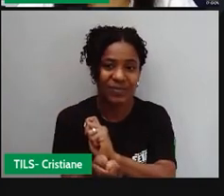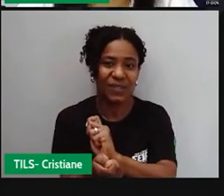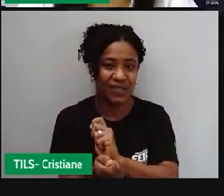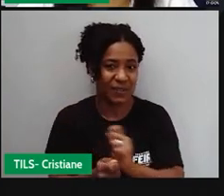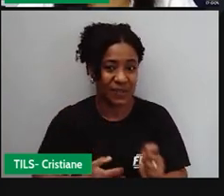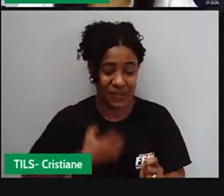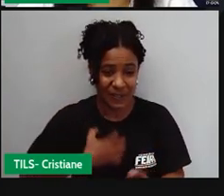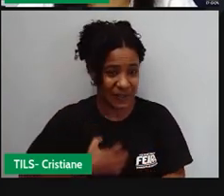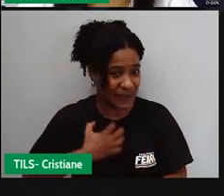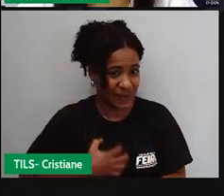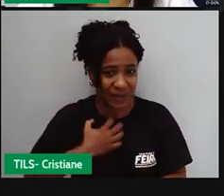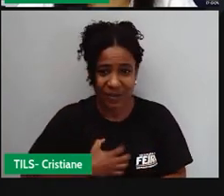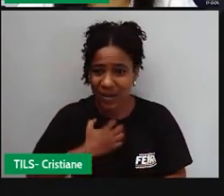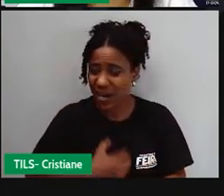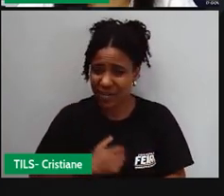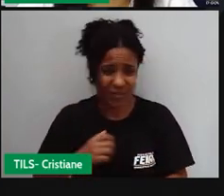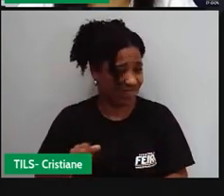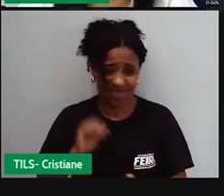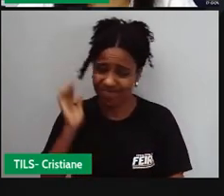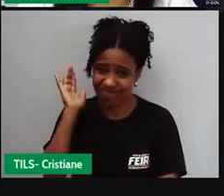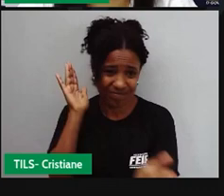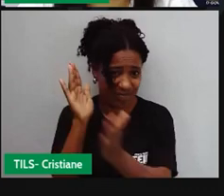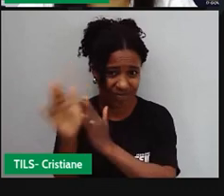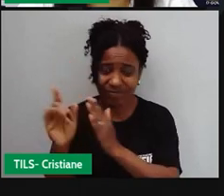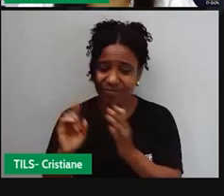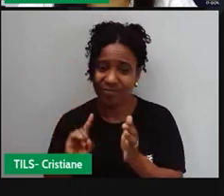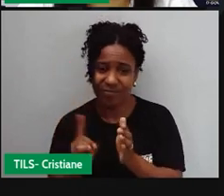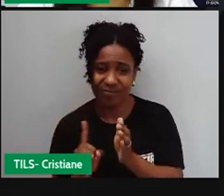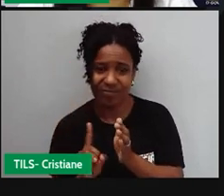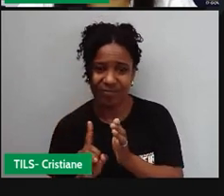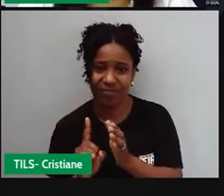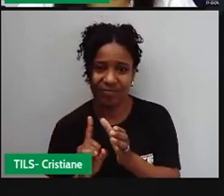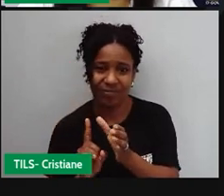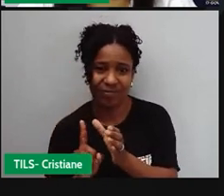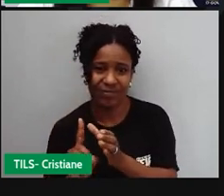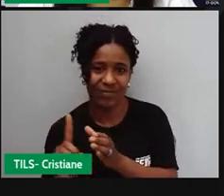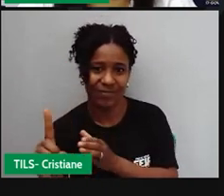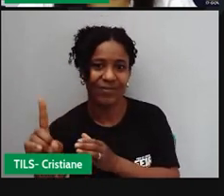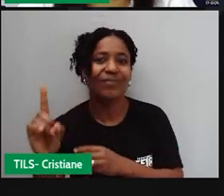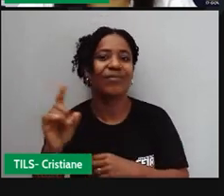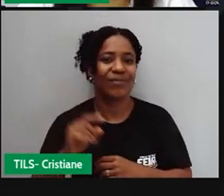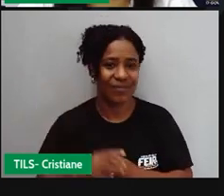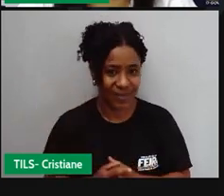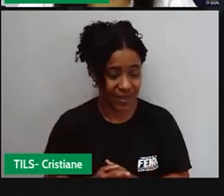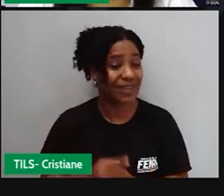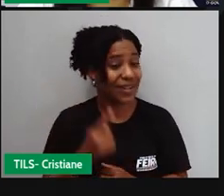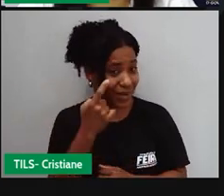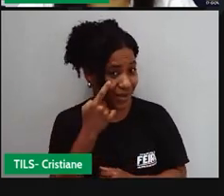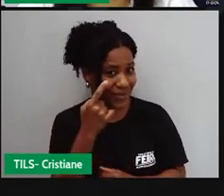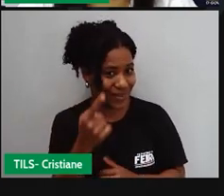resistissem a esta dominação. E agora você já consegue matar o que eram os quilombos?